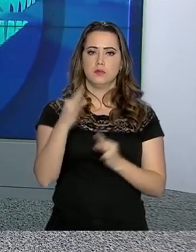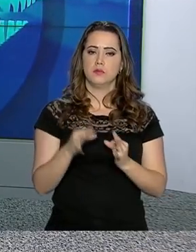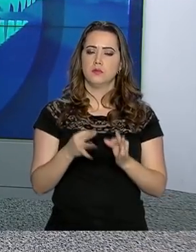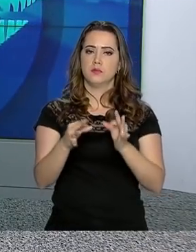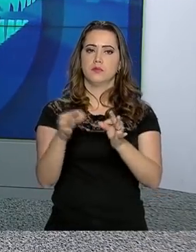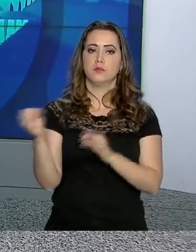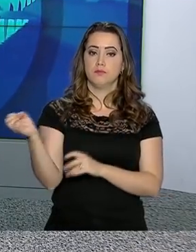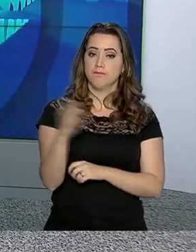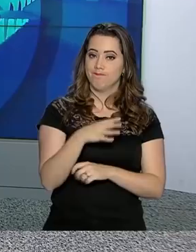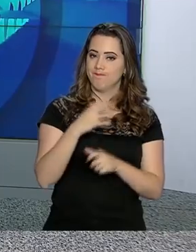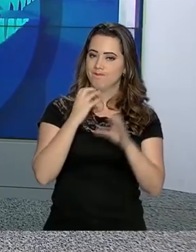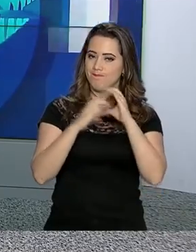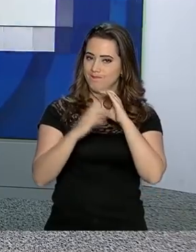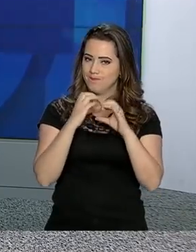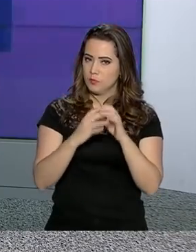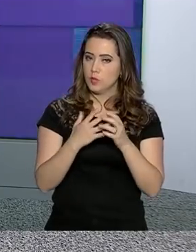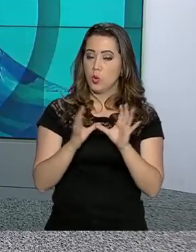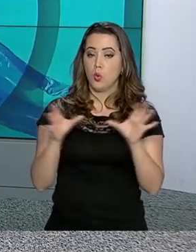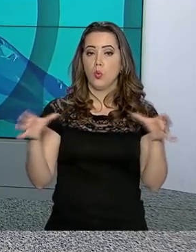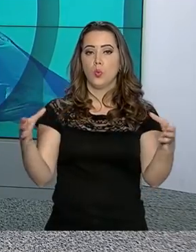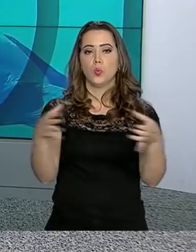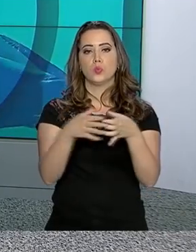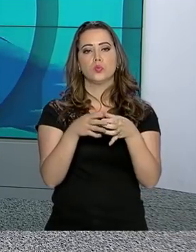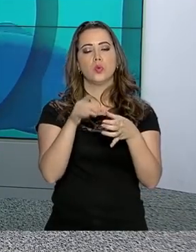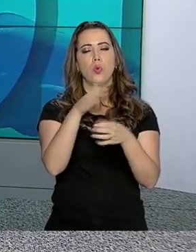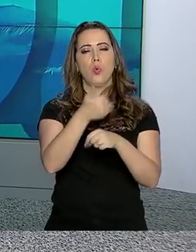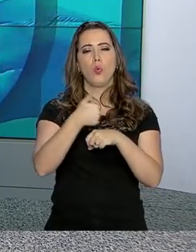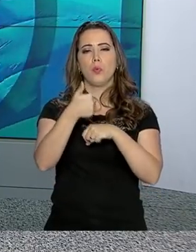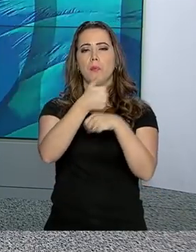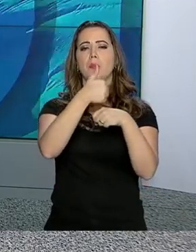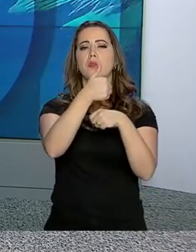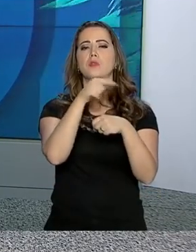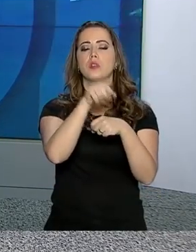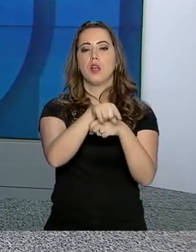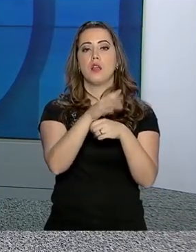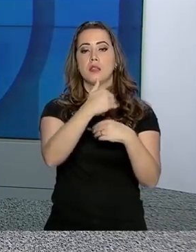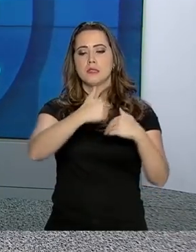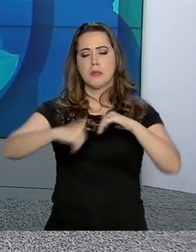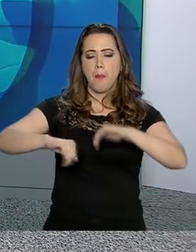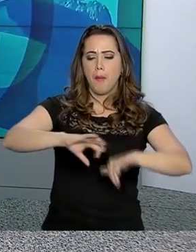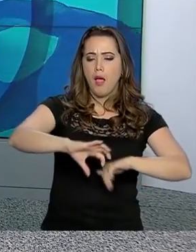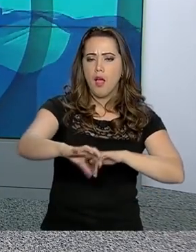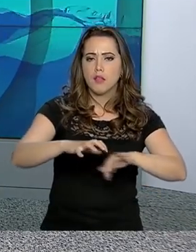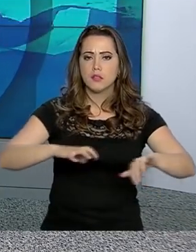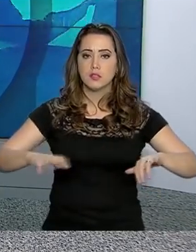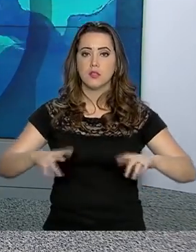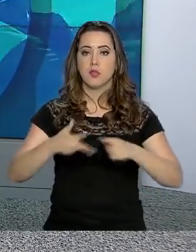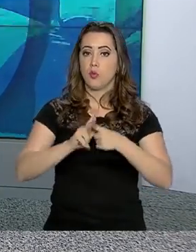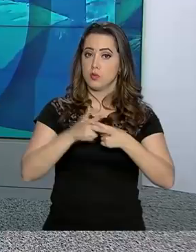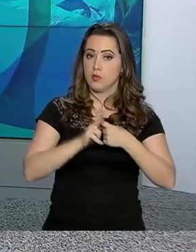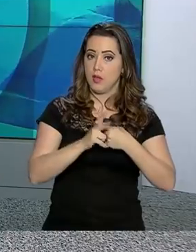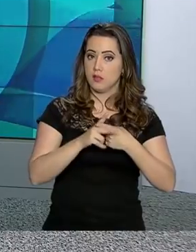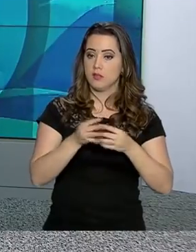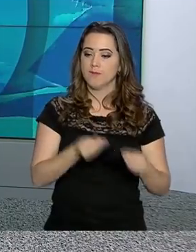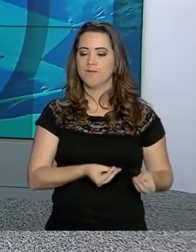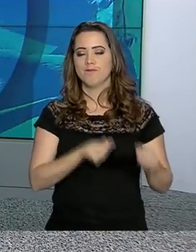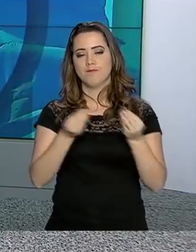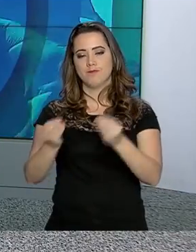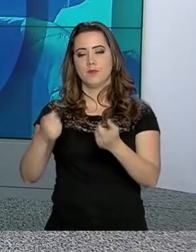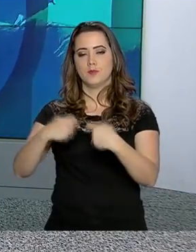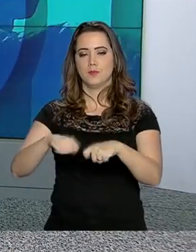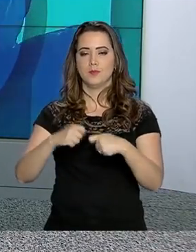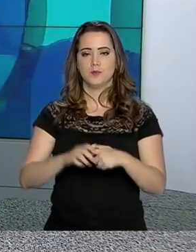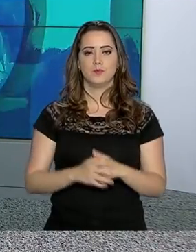Ciência, Tecnologia, Inovações e Comunicações, centros especializados separam, consertam e enviam para quem